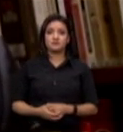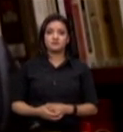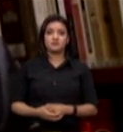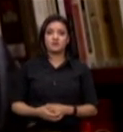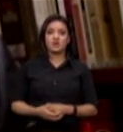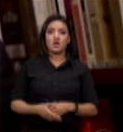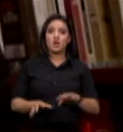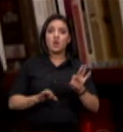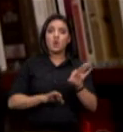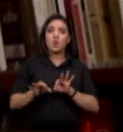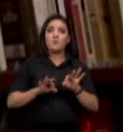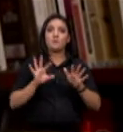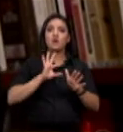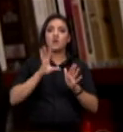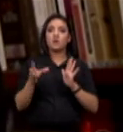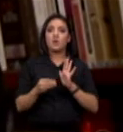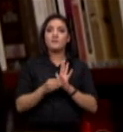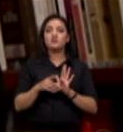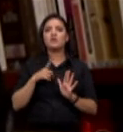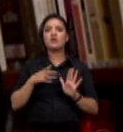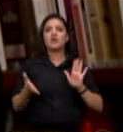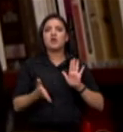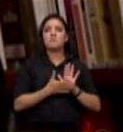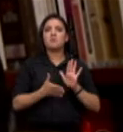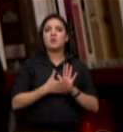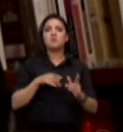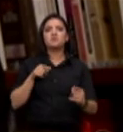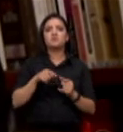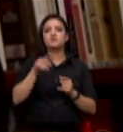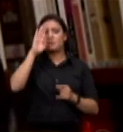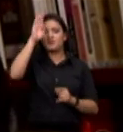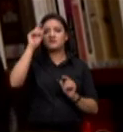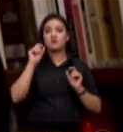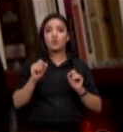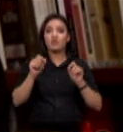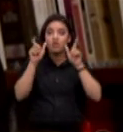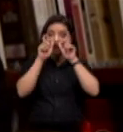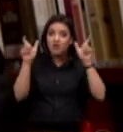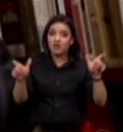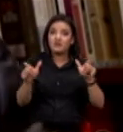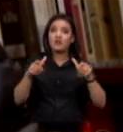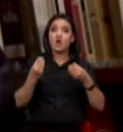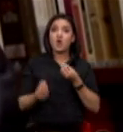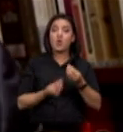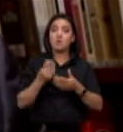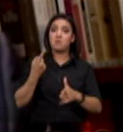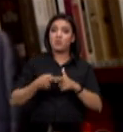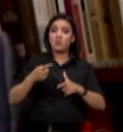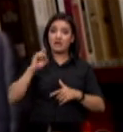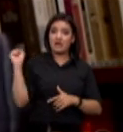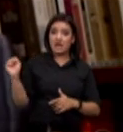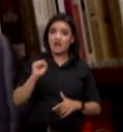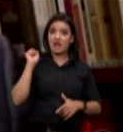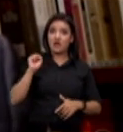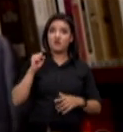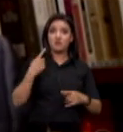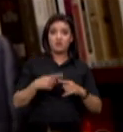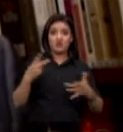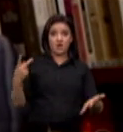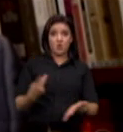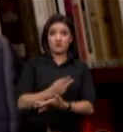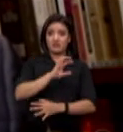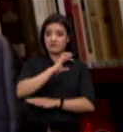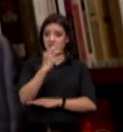nosso plano Amazônia tem então como um de seus propósitos alertar sobre a gravidade do problema representado pelo desmatamento